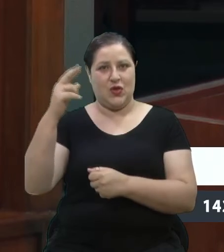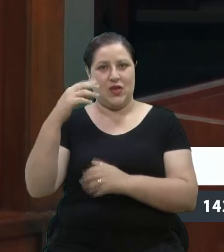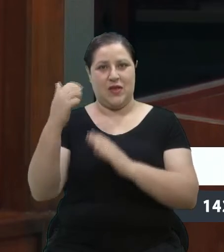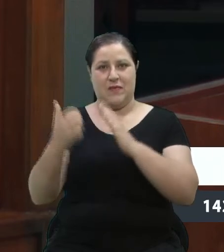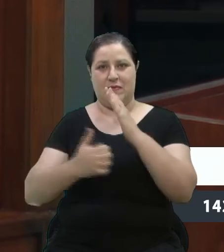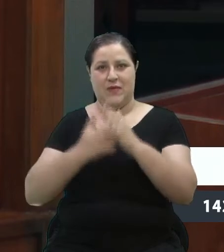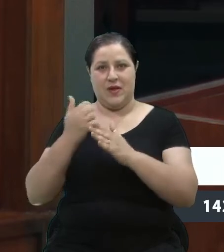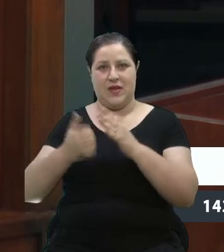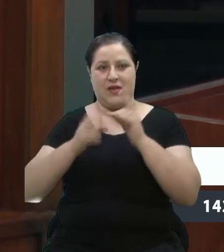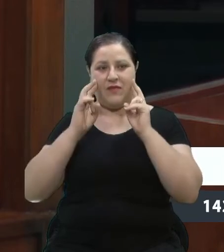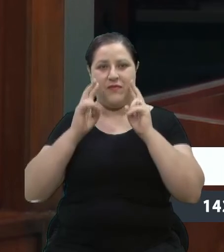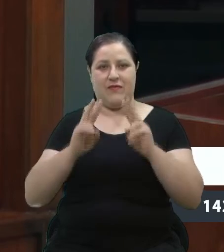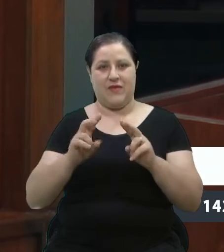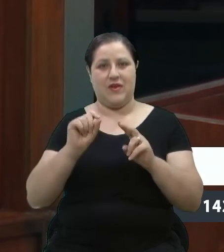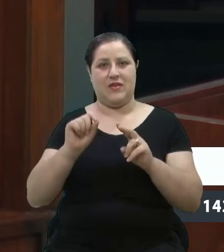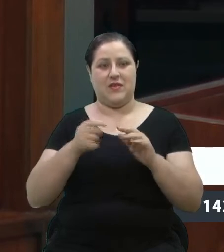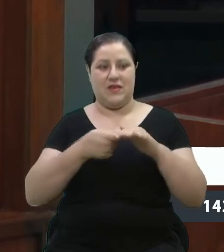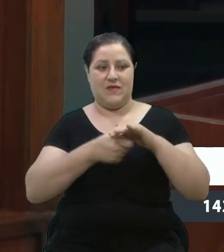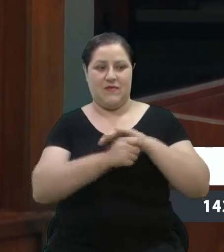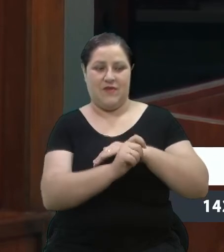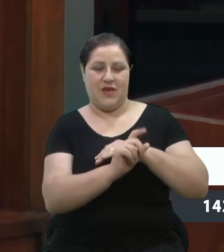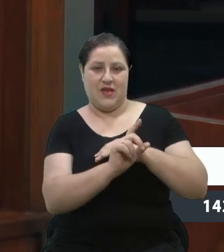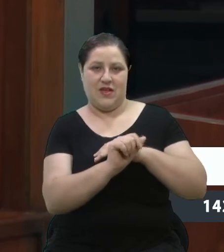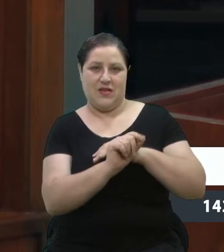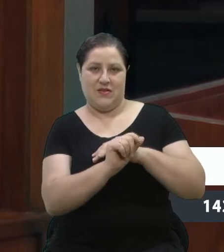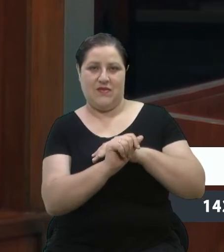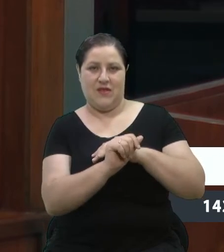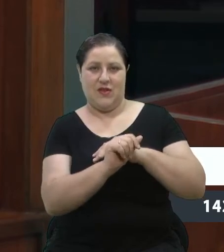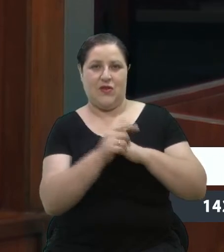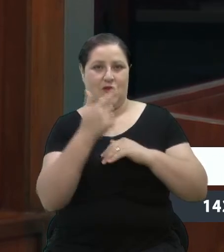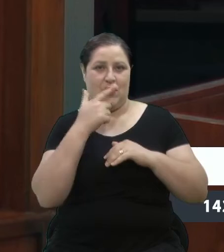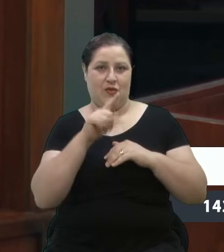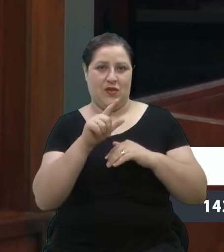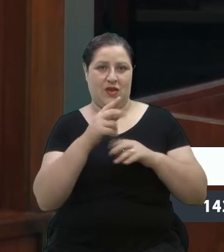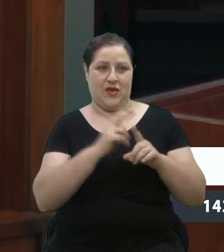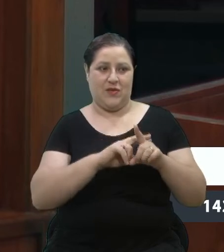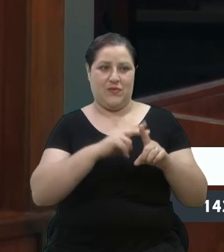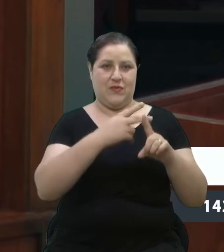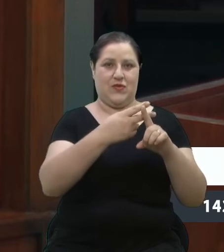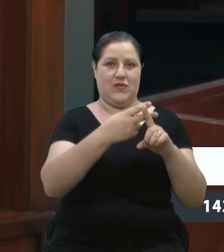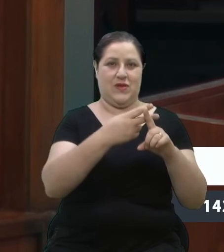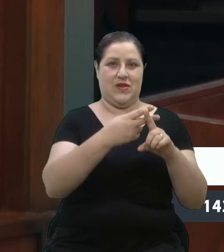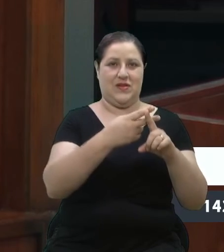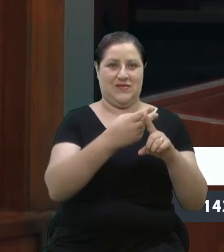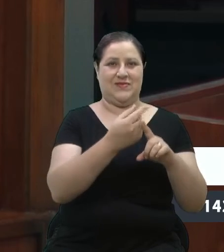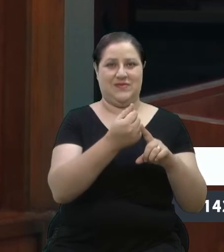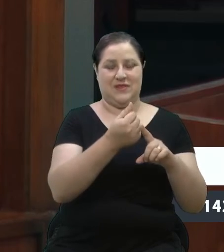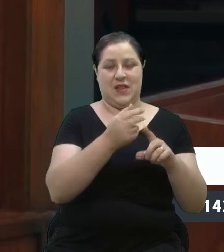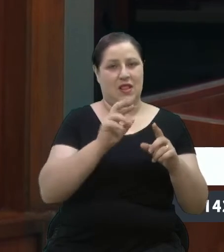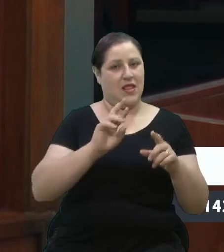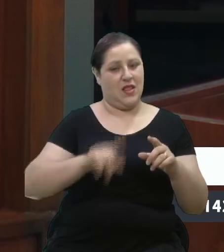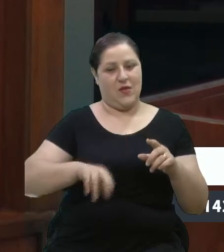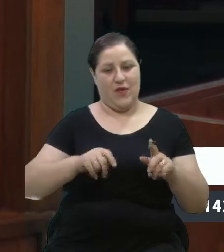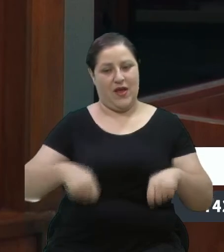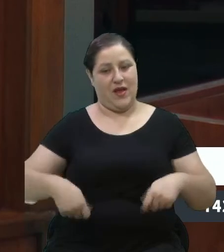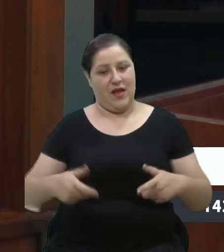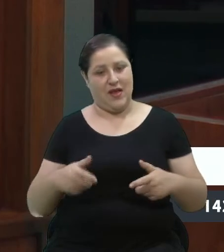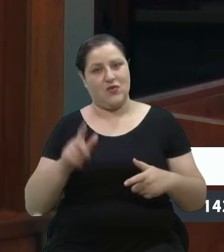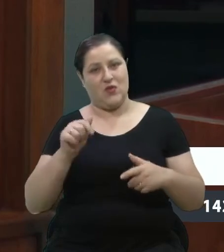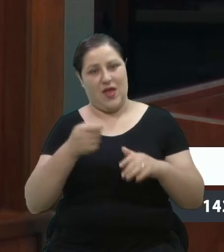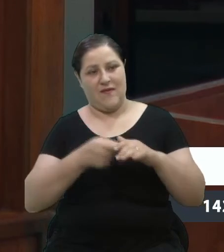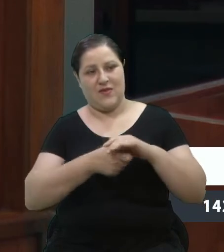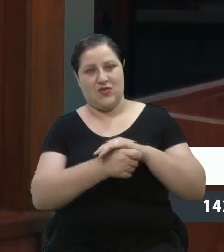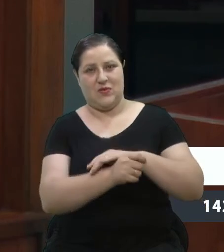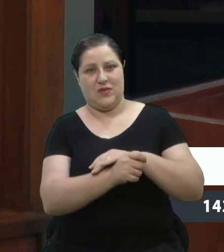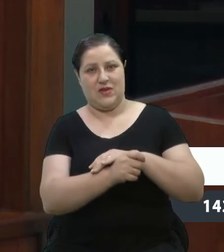enxergam que, quando você investe um valor X e esse valor se multiplica, não é um gasto de dinheiro público, é um investimento,